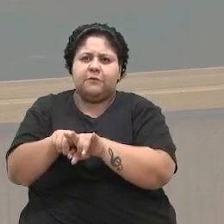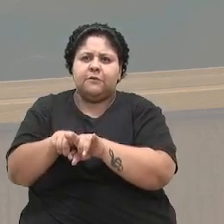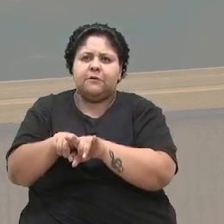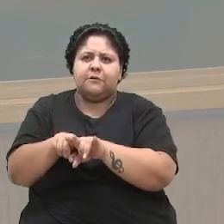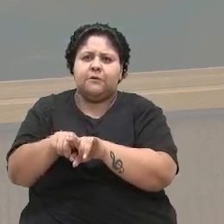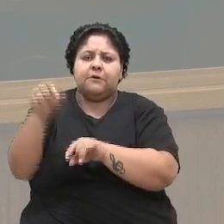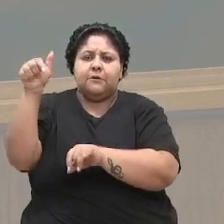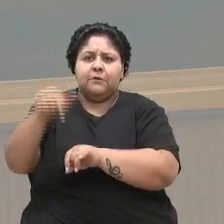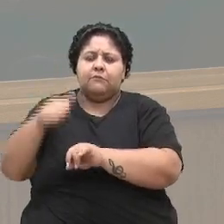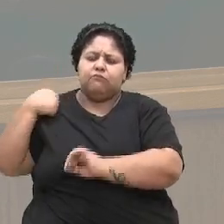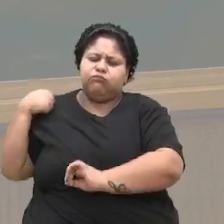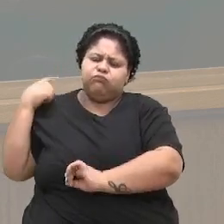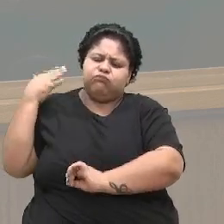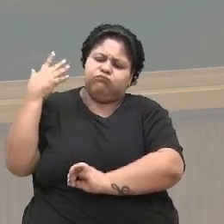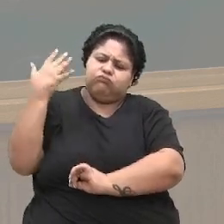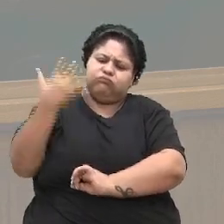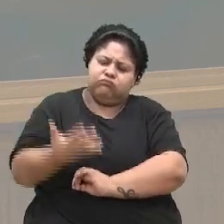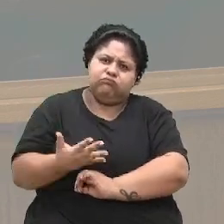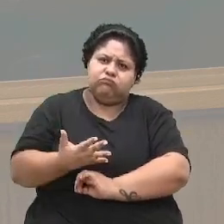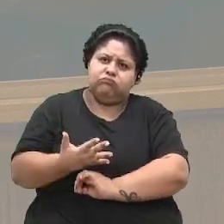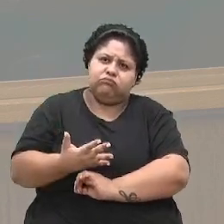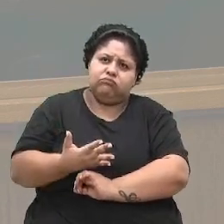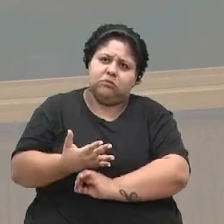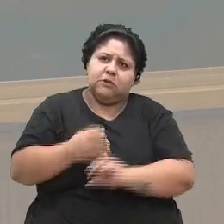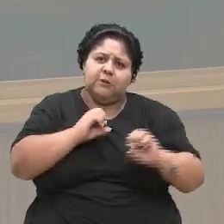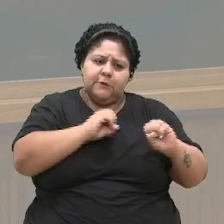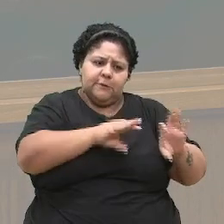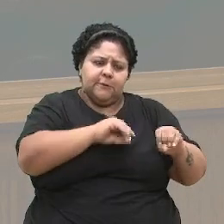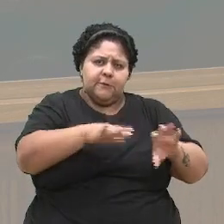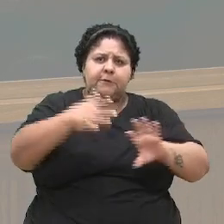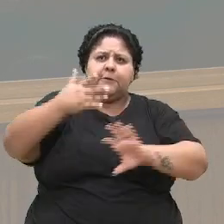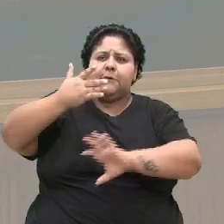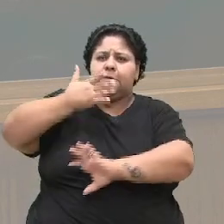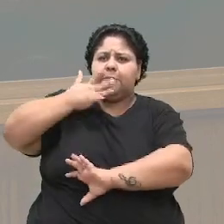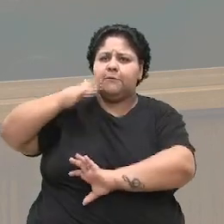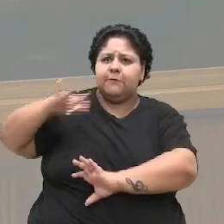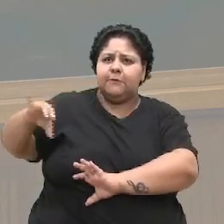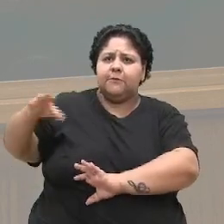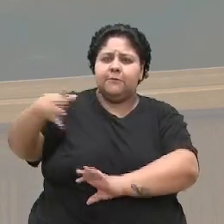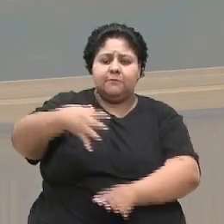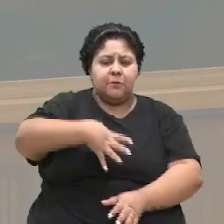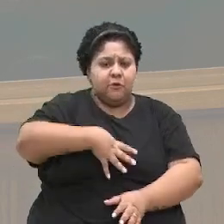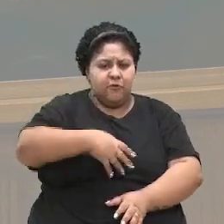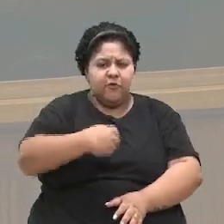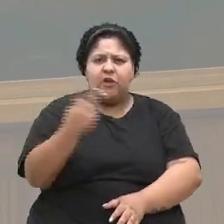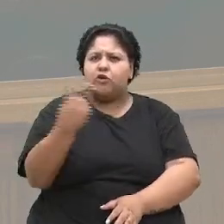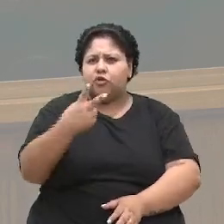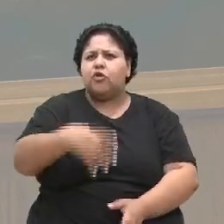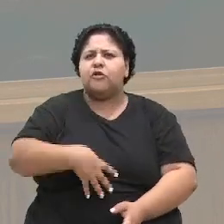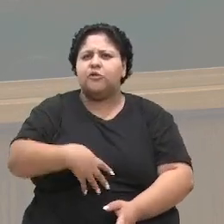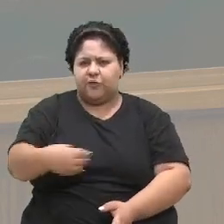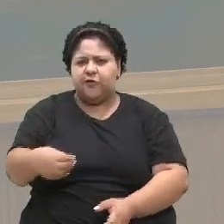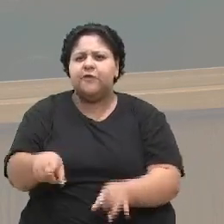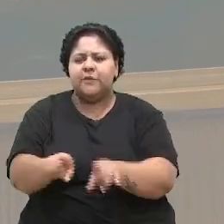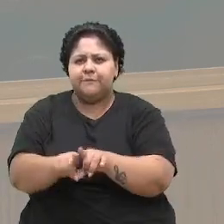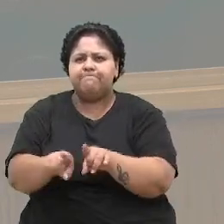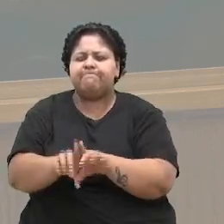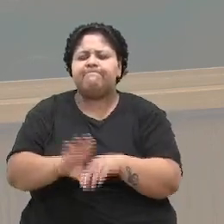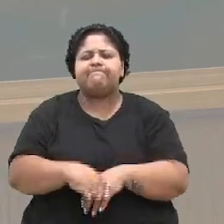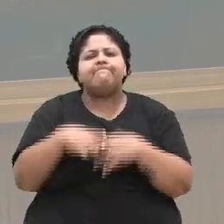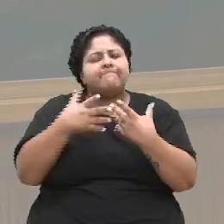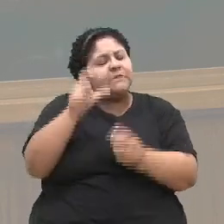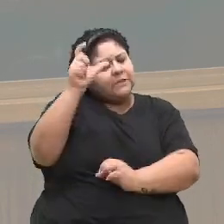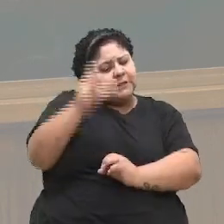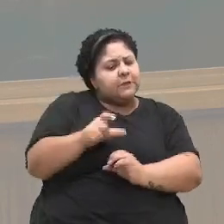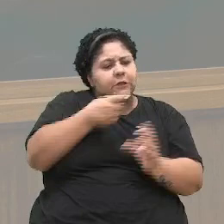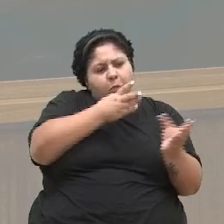nessa trajetória de educação infantil do meu filho e da filha dele, dele e da Mayra. Então, é uma pessoa